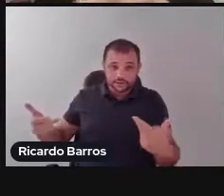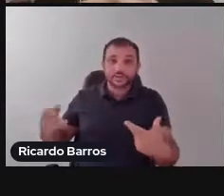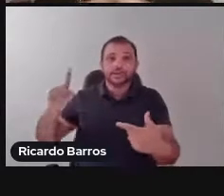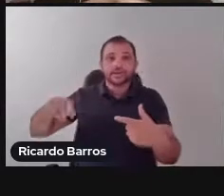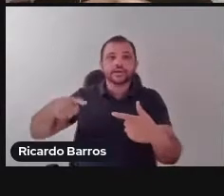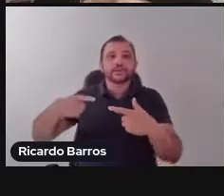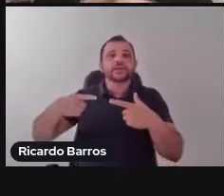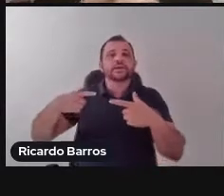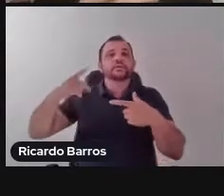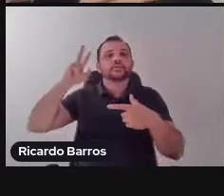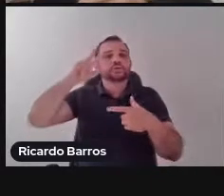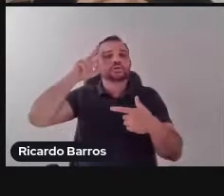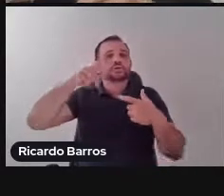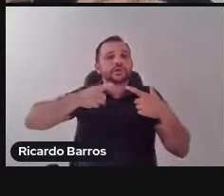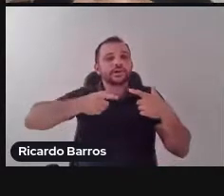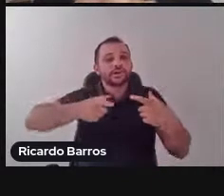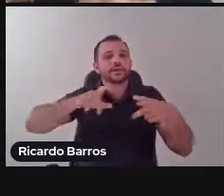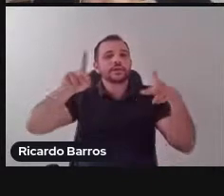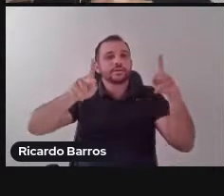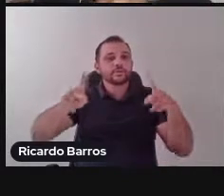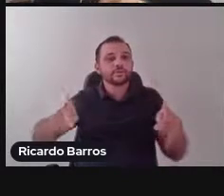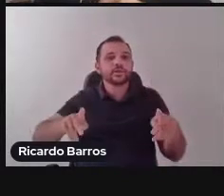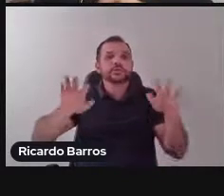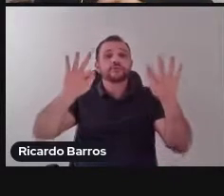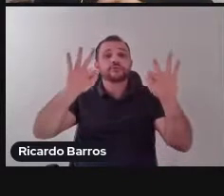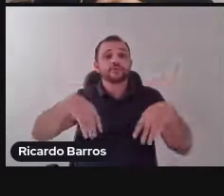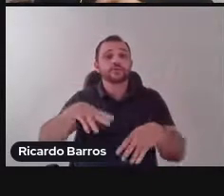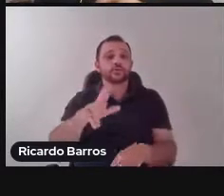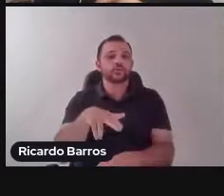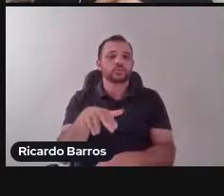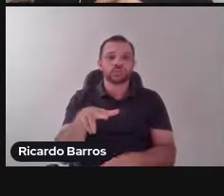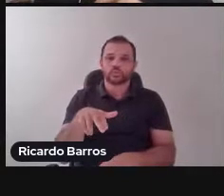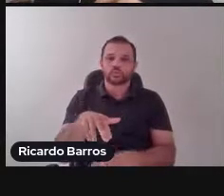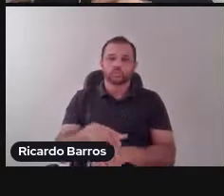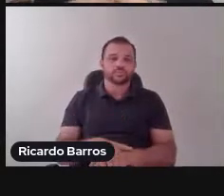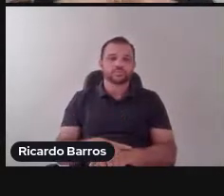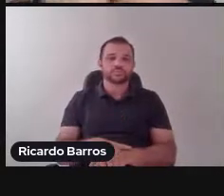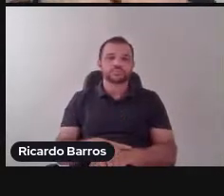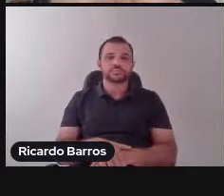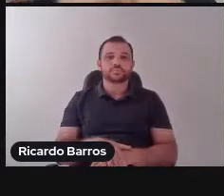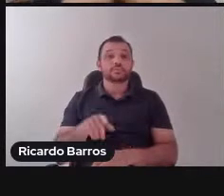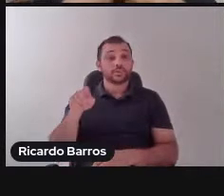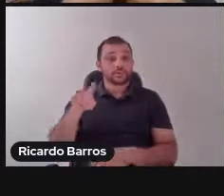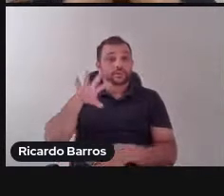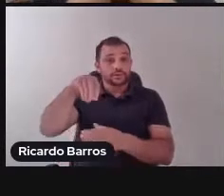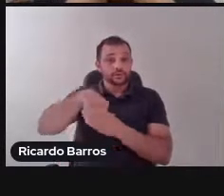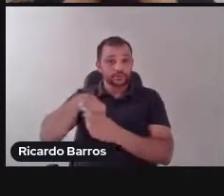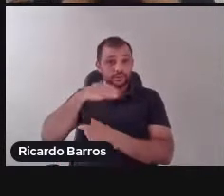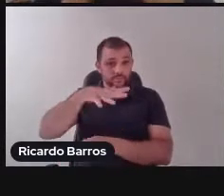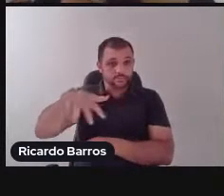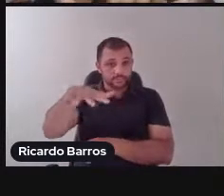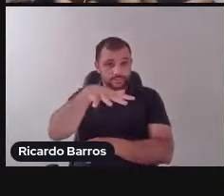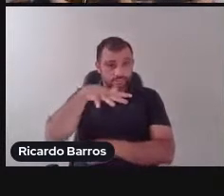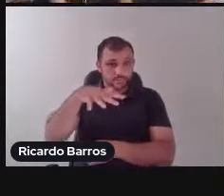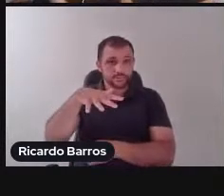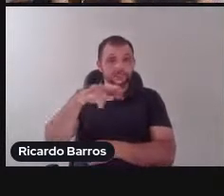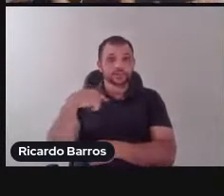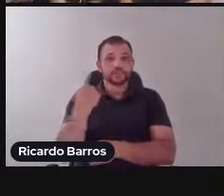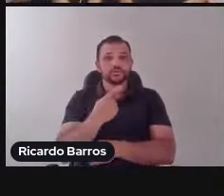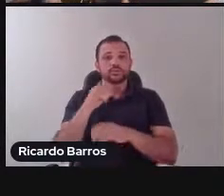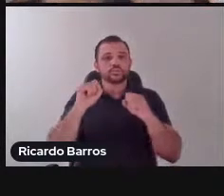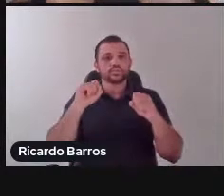é nesse contexto, então, que a gente consegue vislumbrar um pouco daquilo que Calpoper